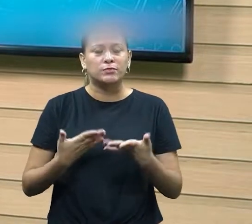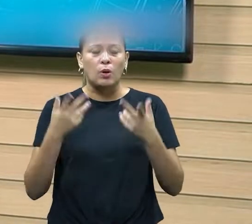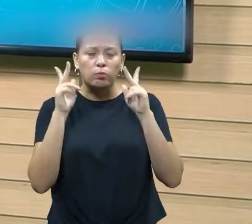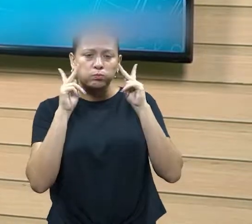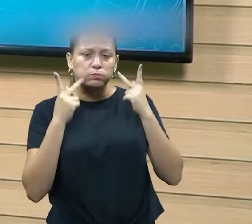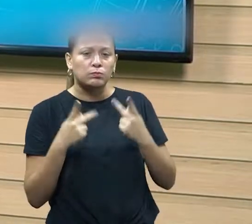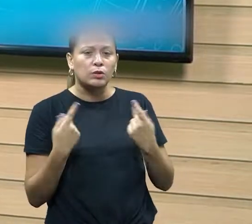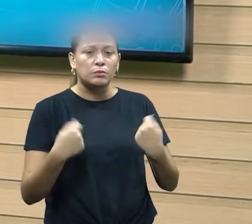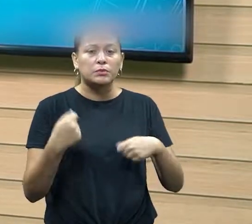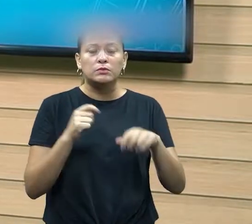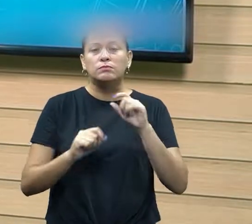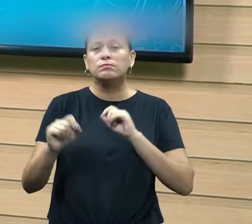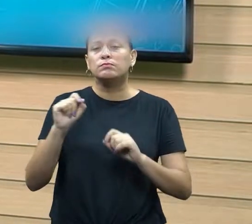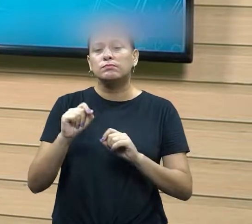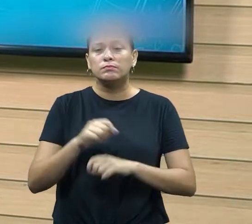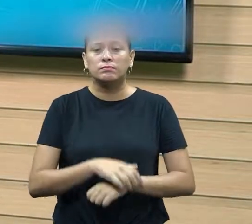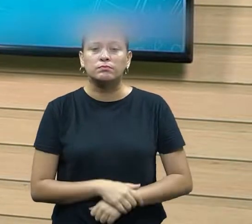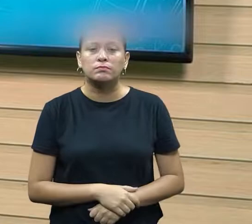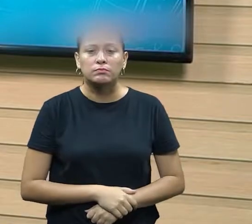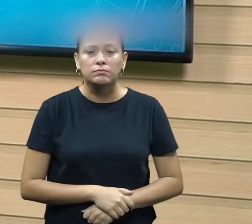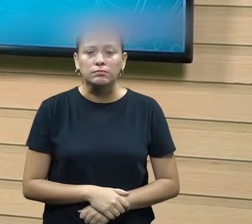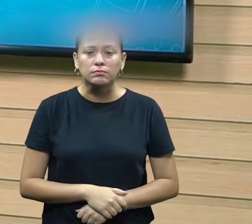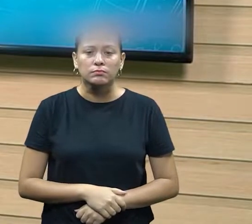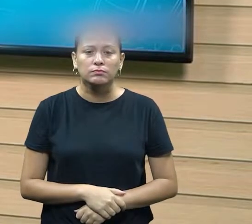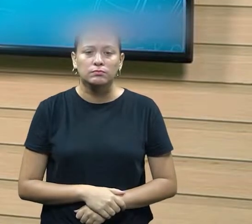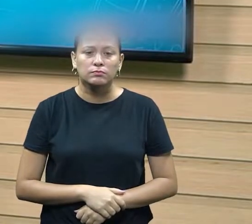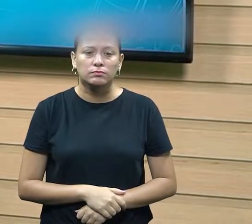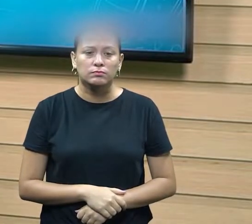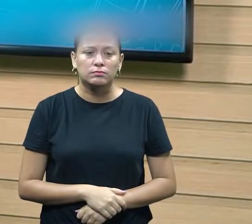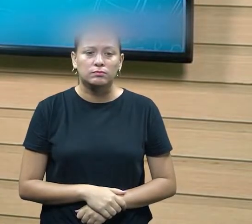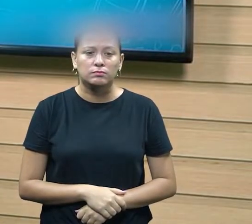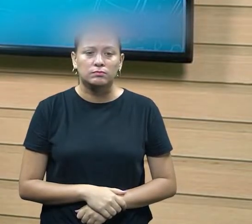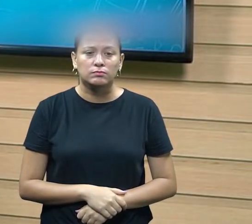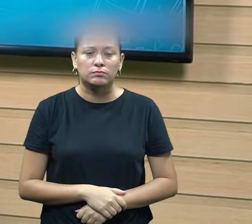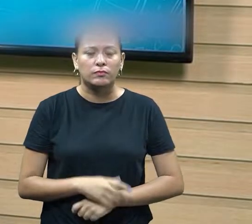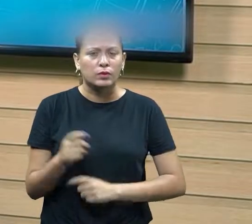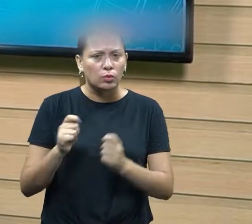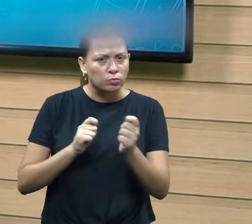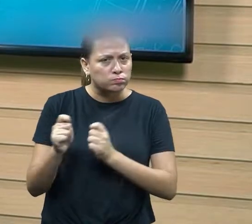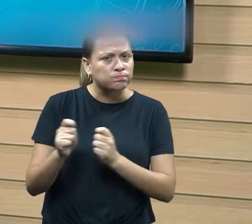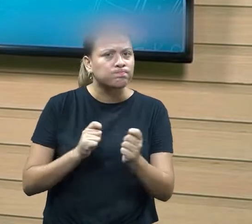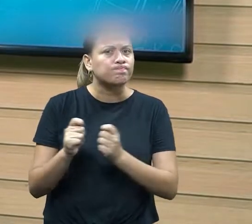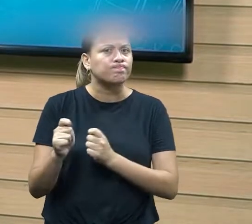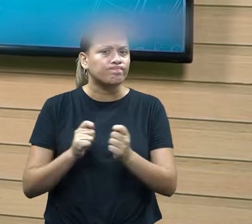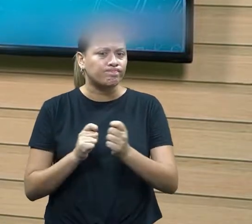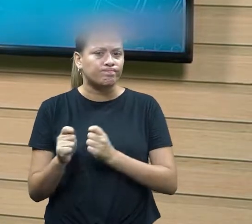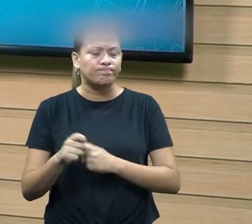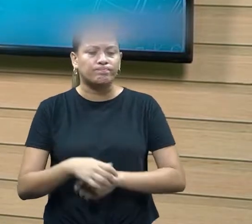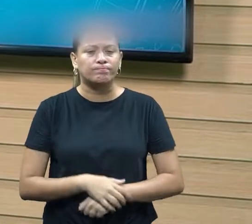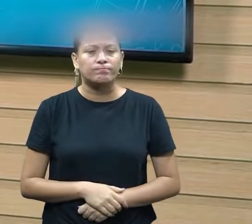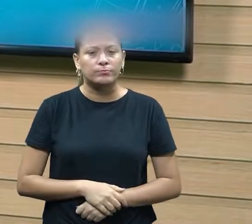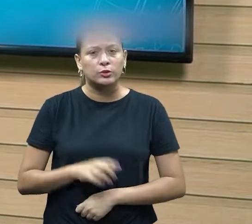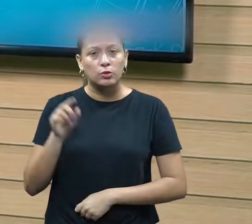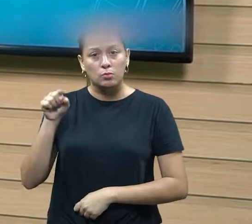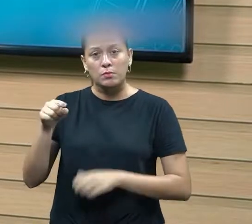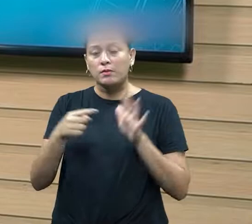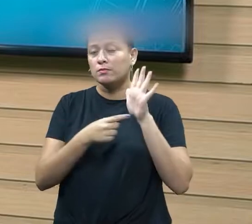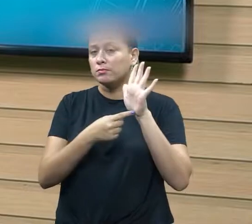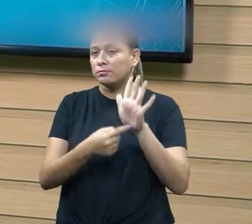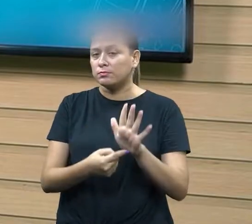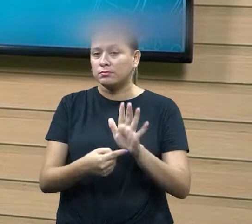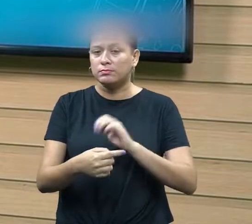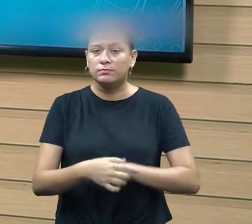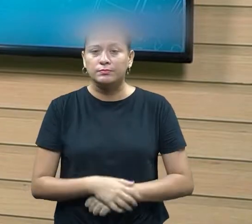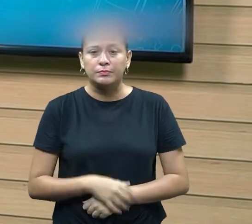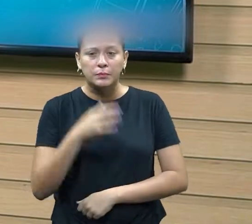que se tenha um é um certo é certo controle porque veja só como ele está colocando aqui né é